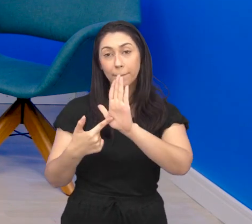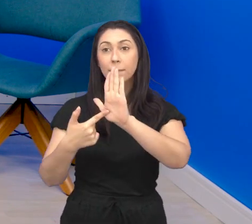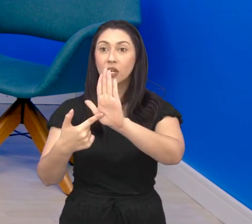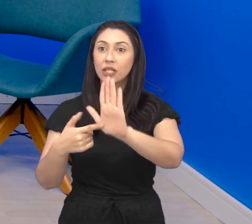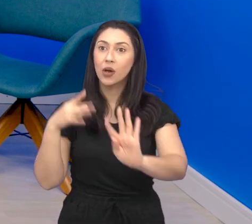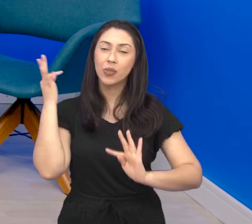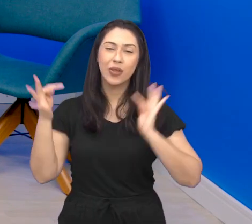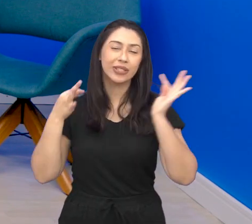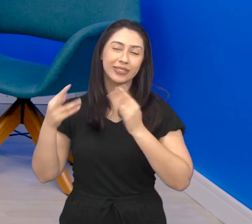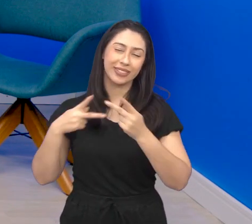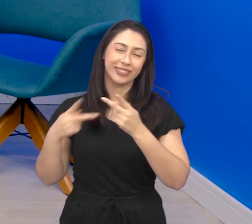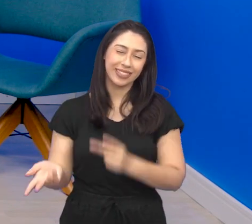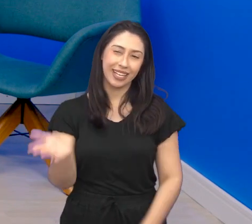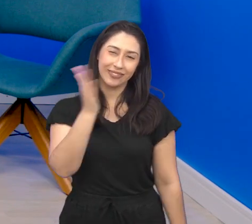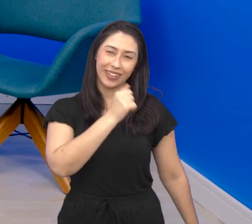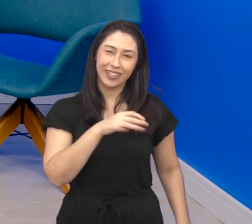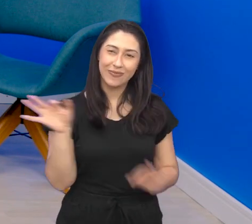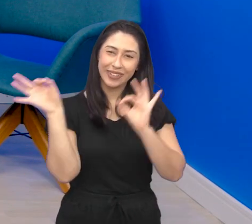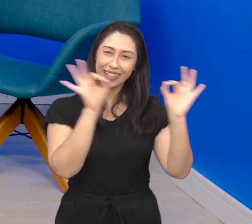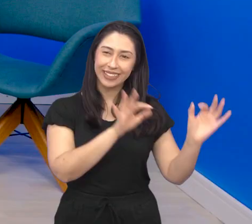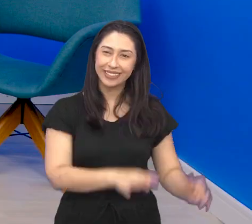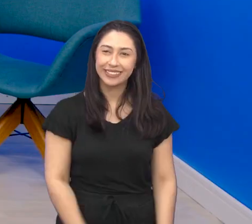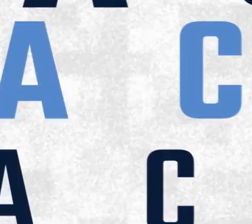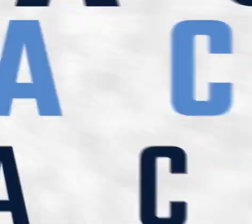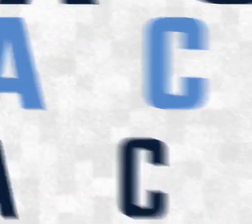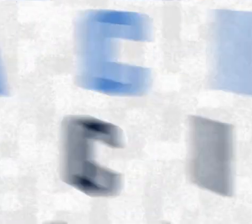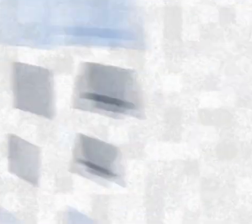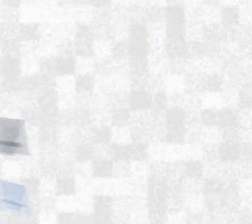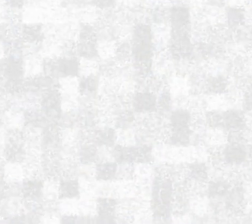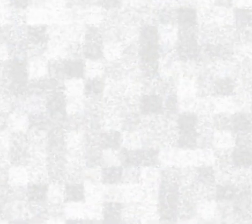para uma viagem sobre o turismo em São José dos Campos. Vem com a gente!